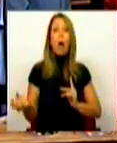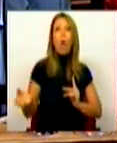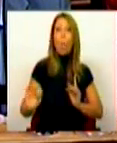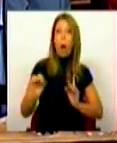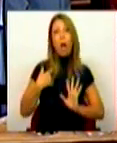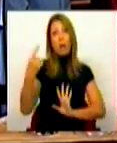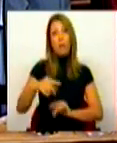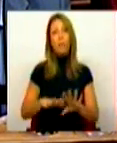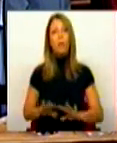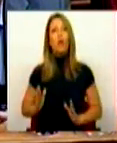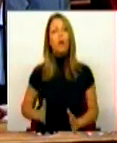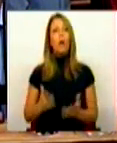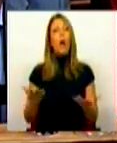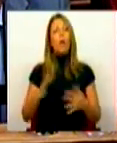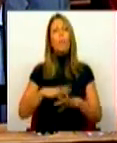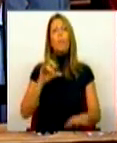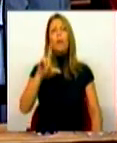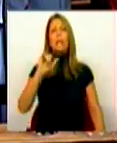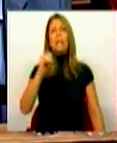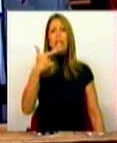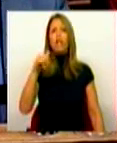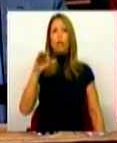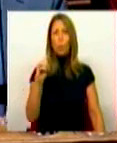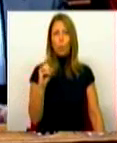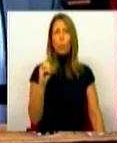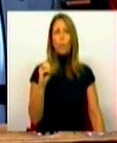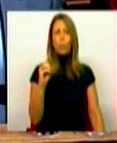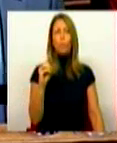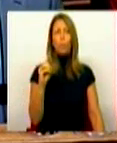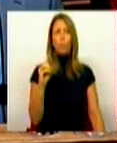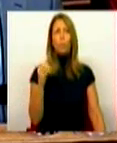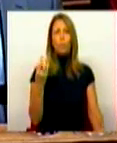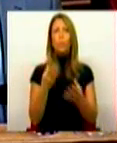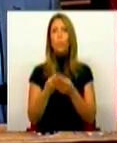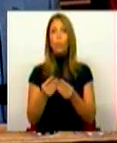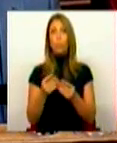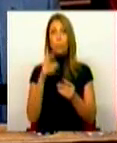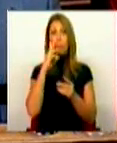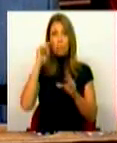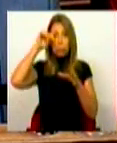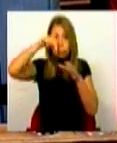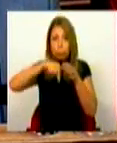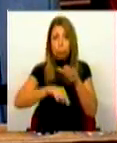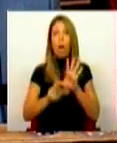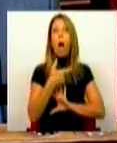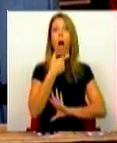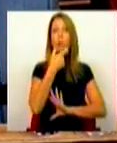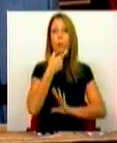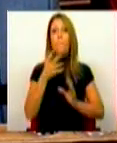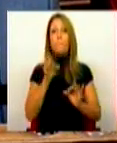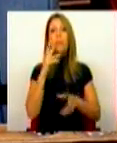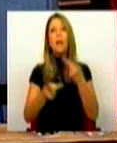quanto à questão do lítio. A questão do lítio está sujeita à exploração, está sujeita à avaliação ambiental. A